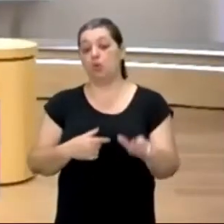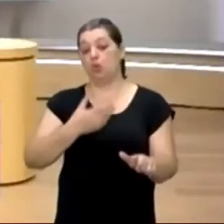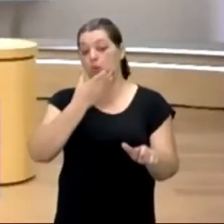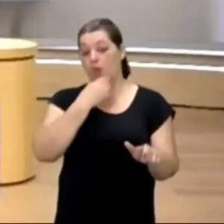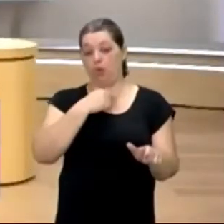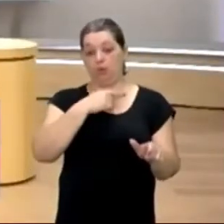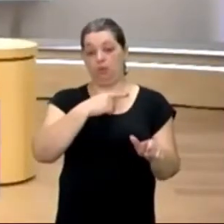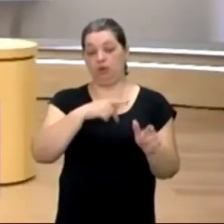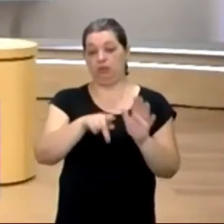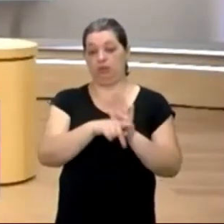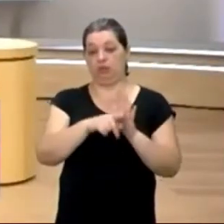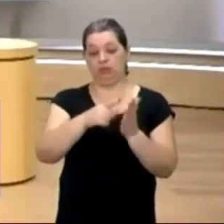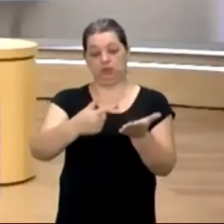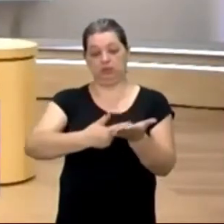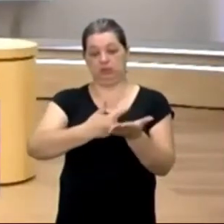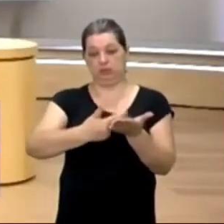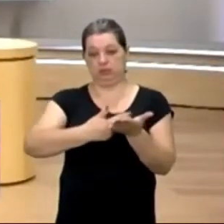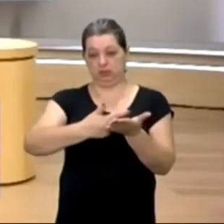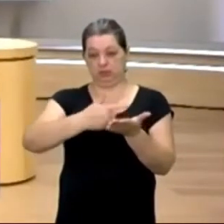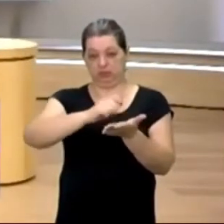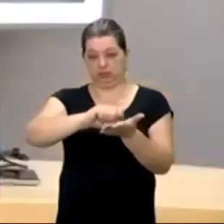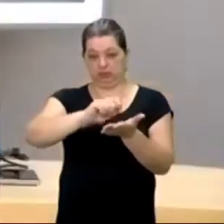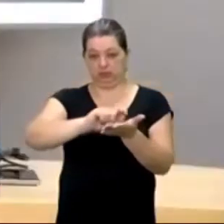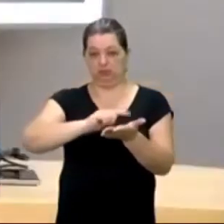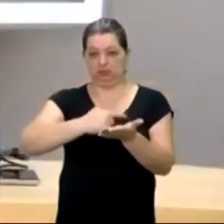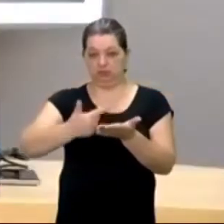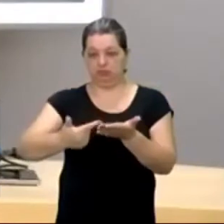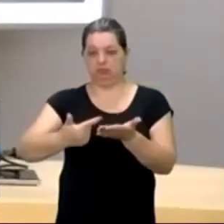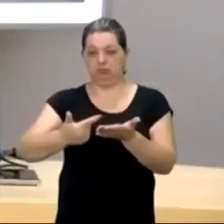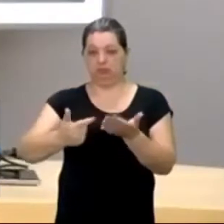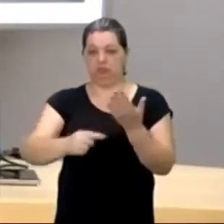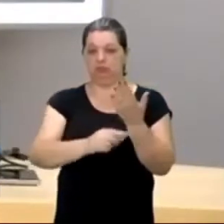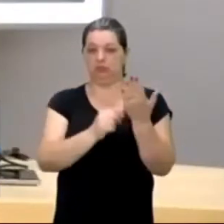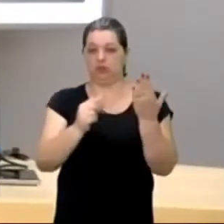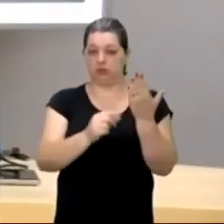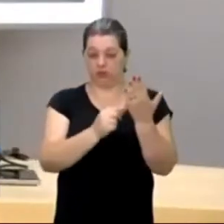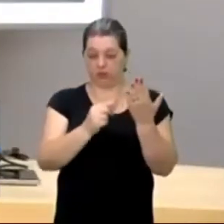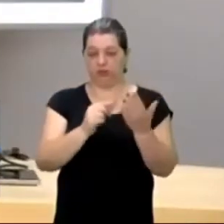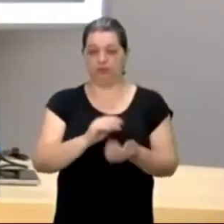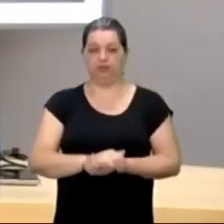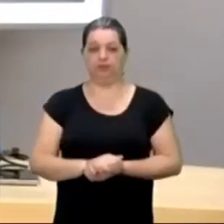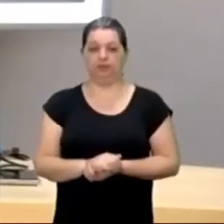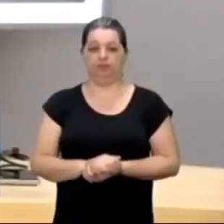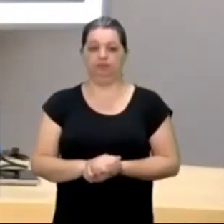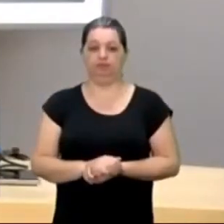para a gente? O jornalista, deste livro, ele entra em contato, com,